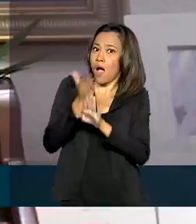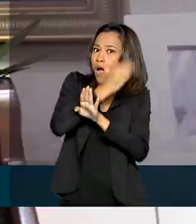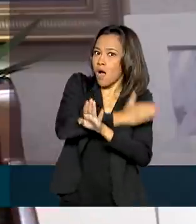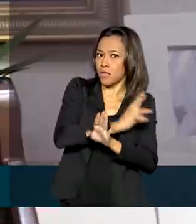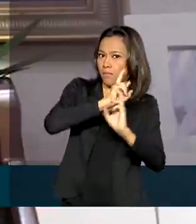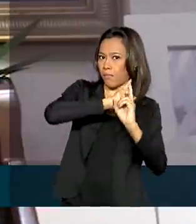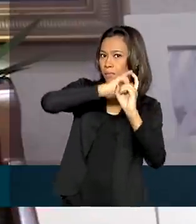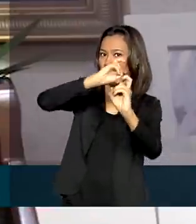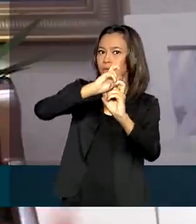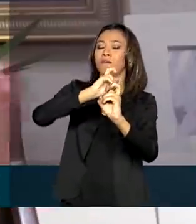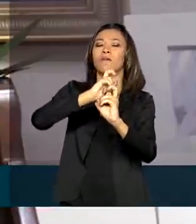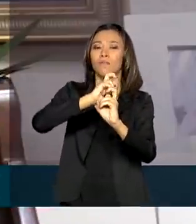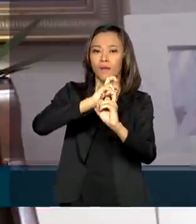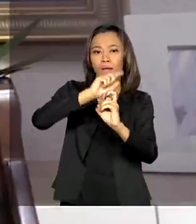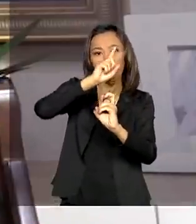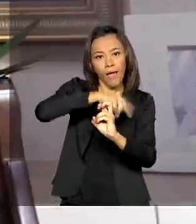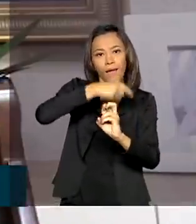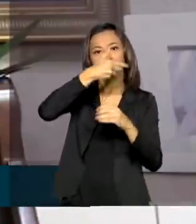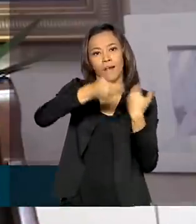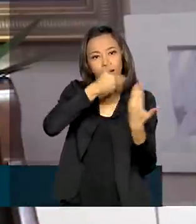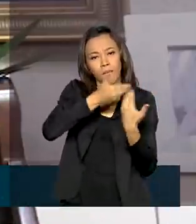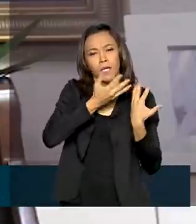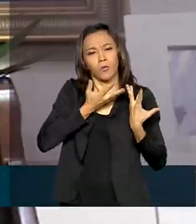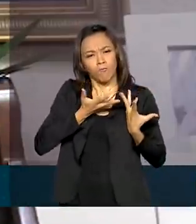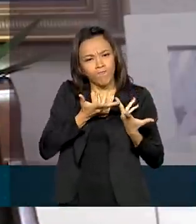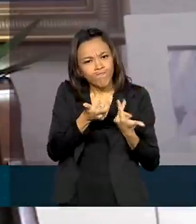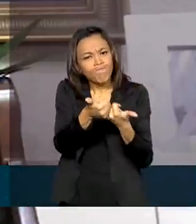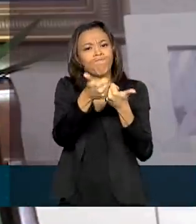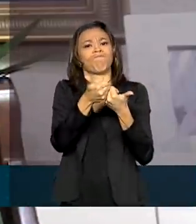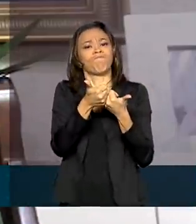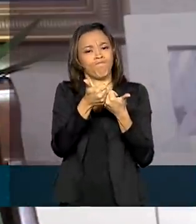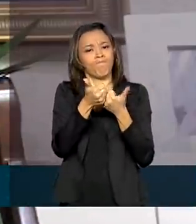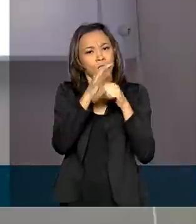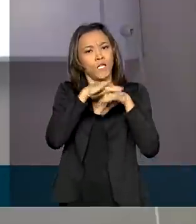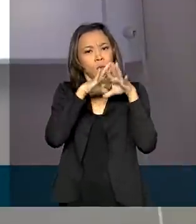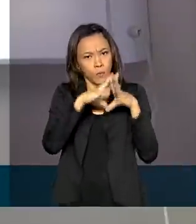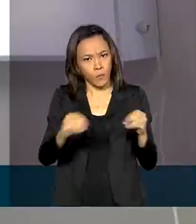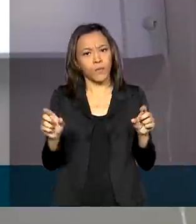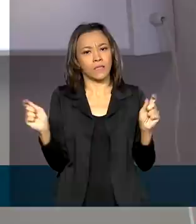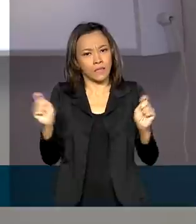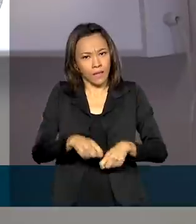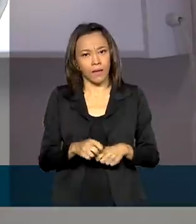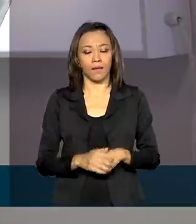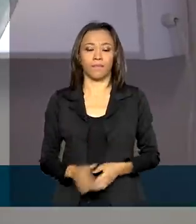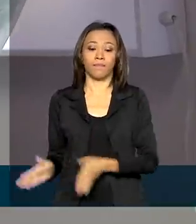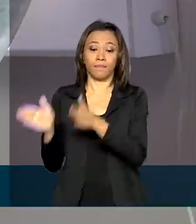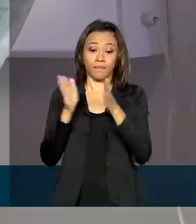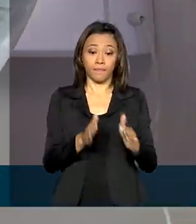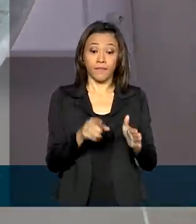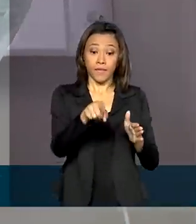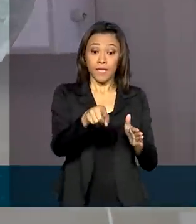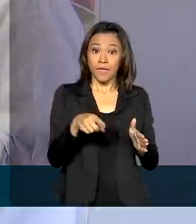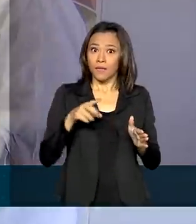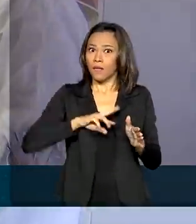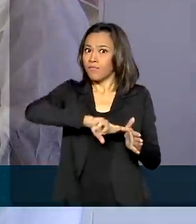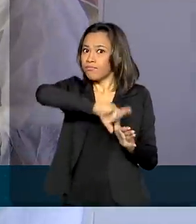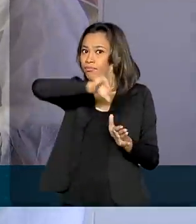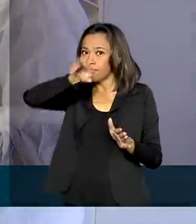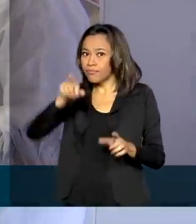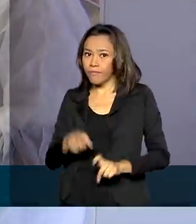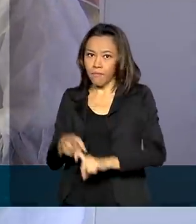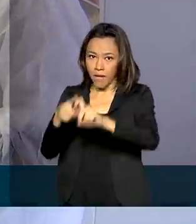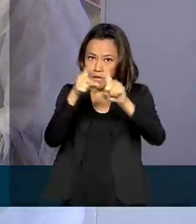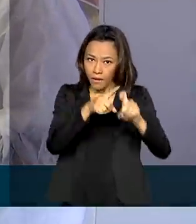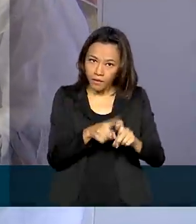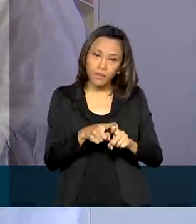intimamente relacionado ao tratamento mais adequado e a maior chance de cura. Fora toda a rede de médicos, o